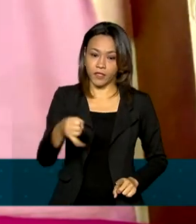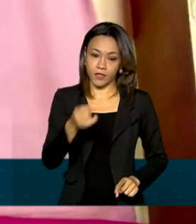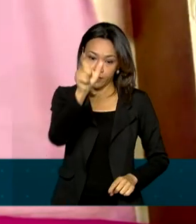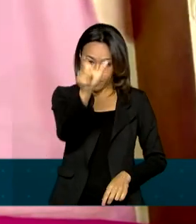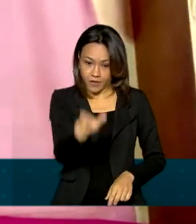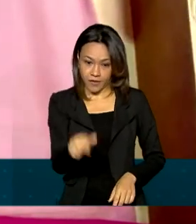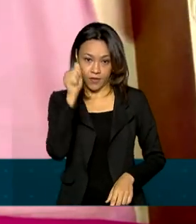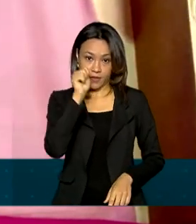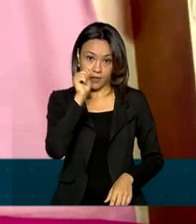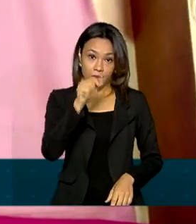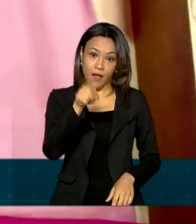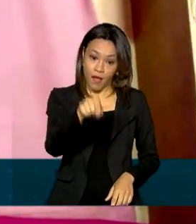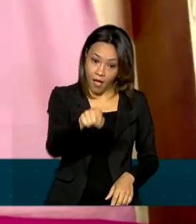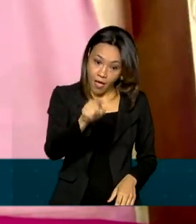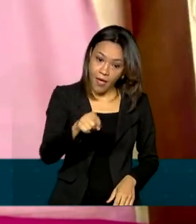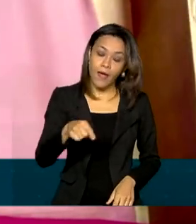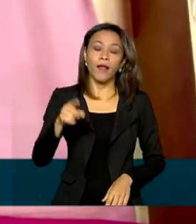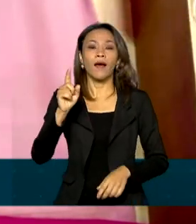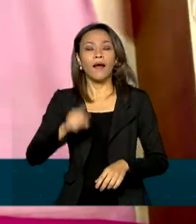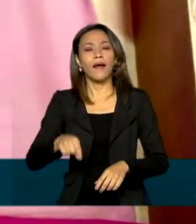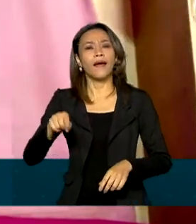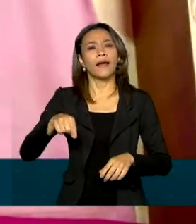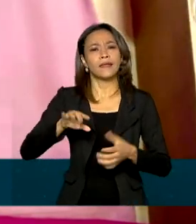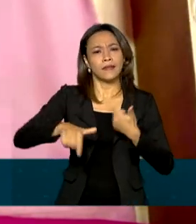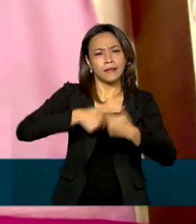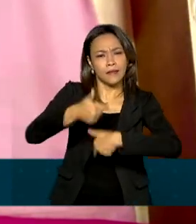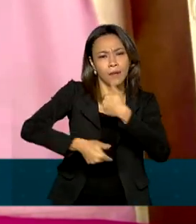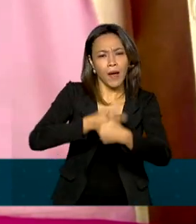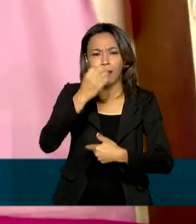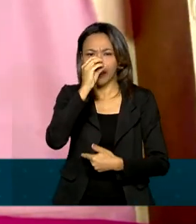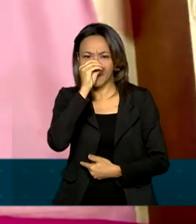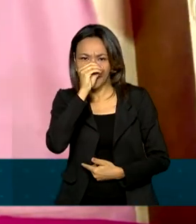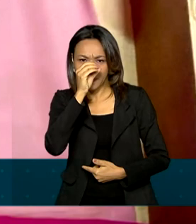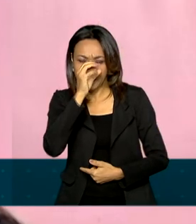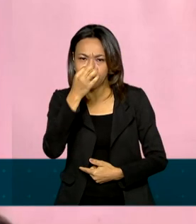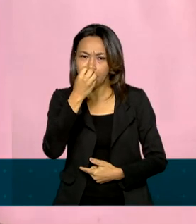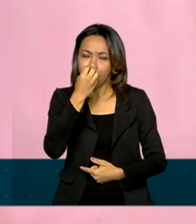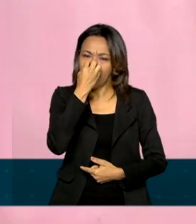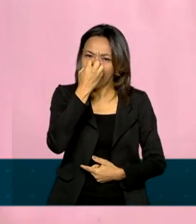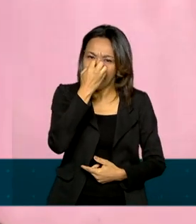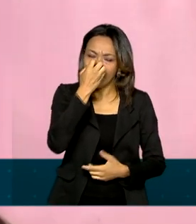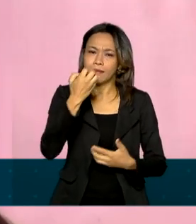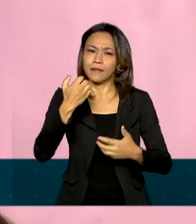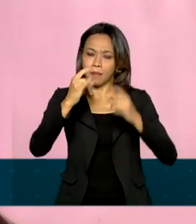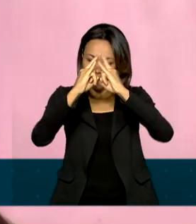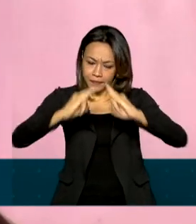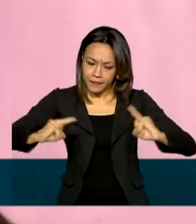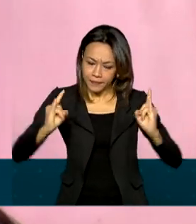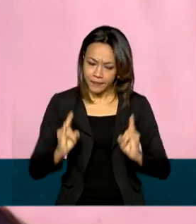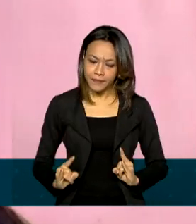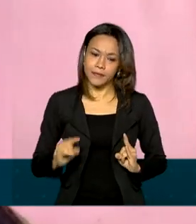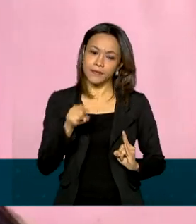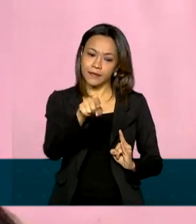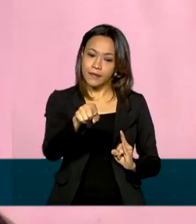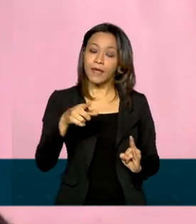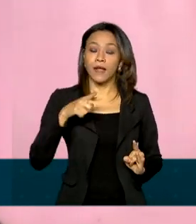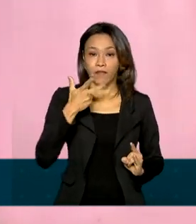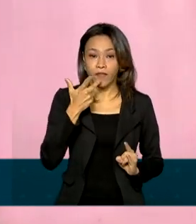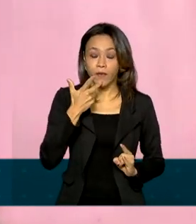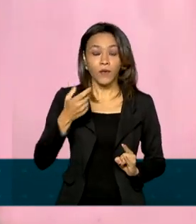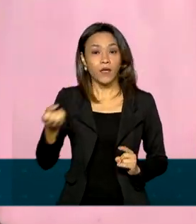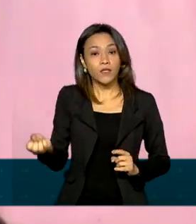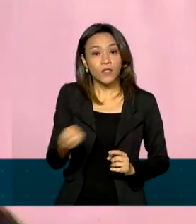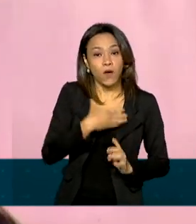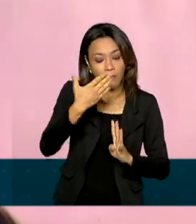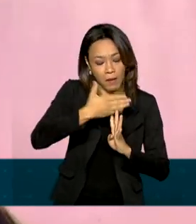Juliana. Ela é artista de circo e está sem trabalhar por conta da pandemia. Juliana afirma que as novas parcelas do